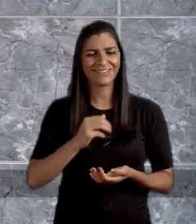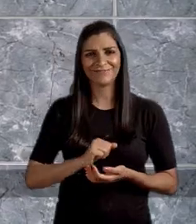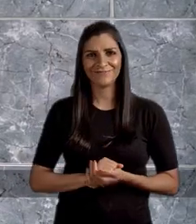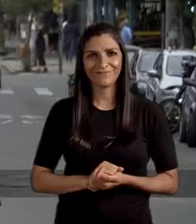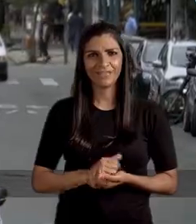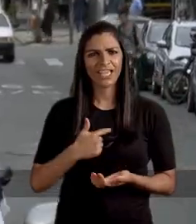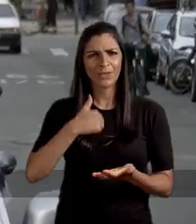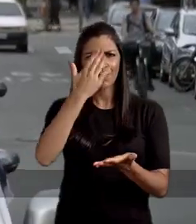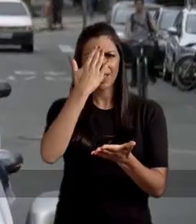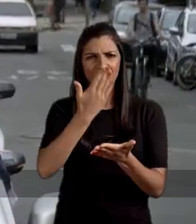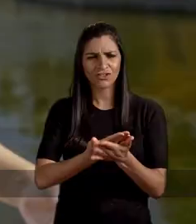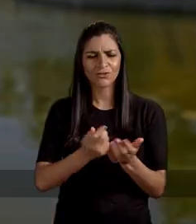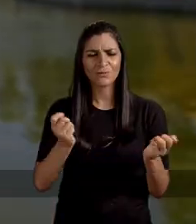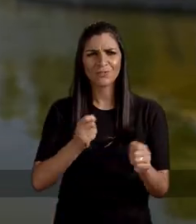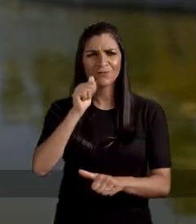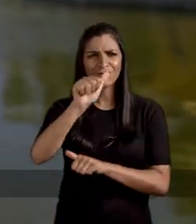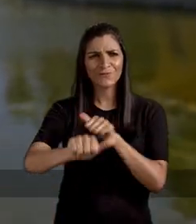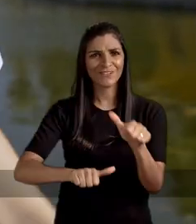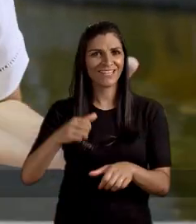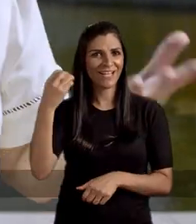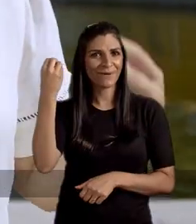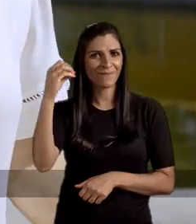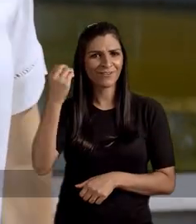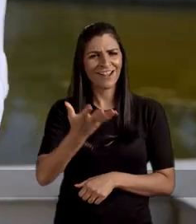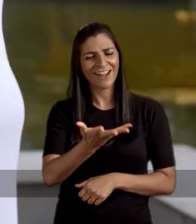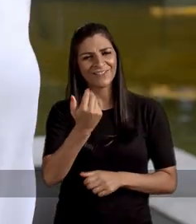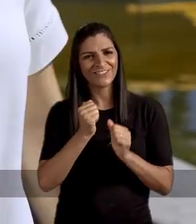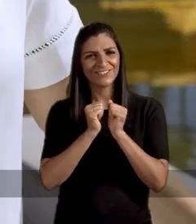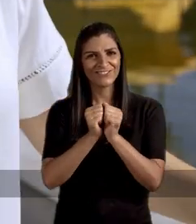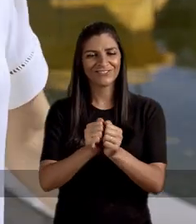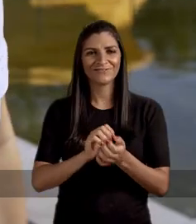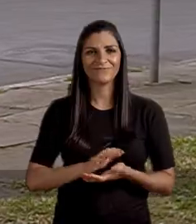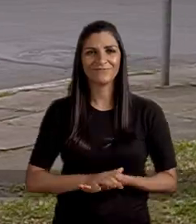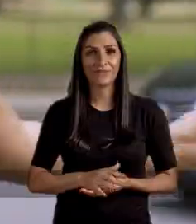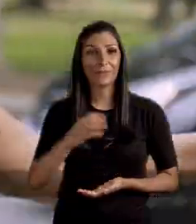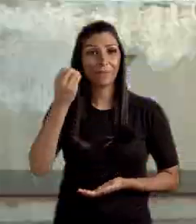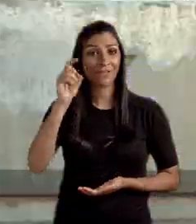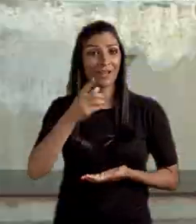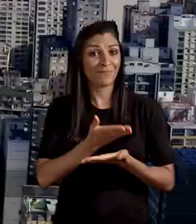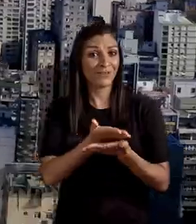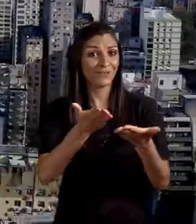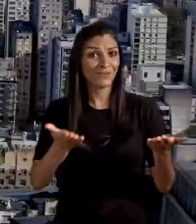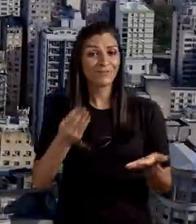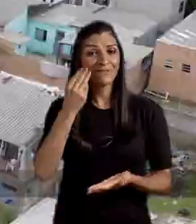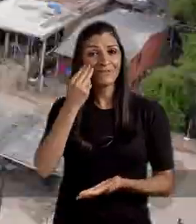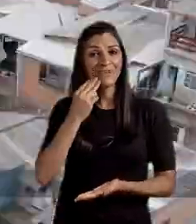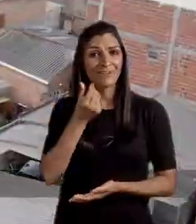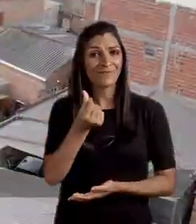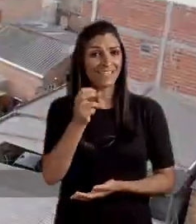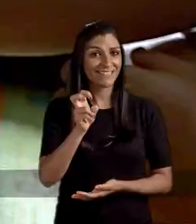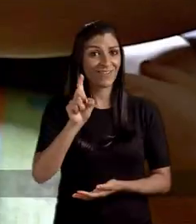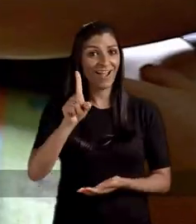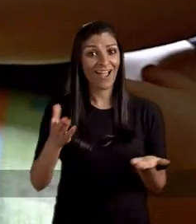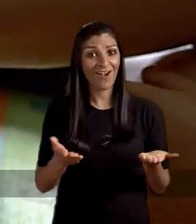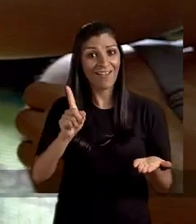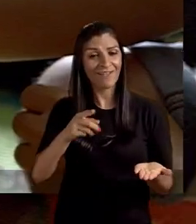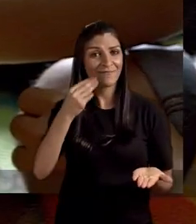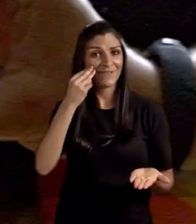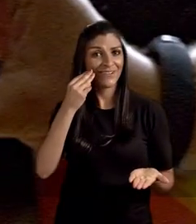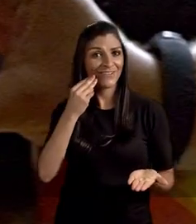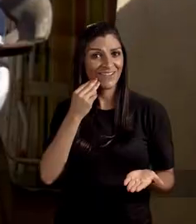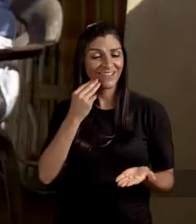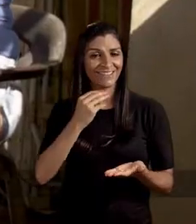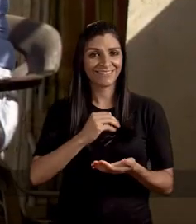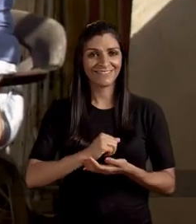cabeça! Eu acredito que é possível mudar Porto Alegre. Vem com a gente! Malu Alegre pra todos, Malu 65, agora é